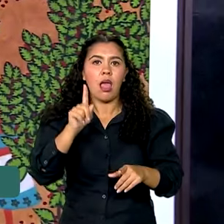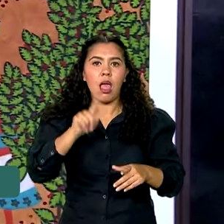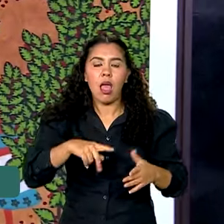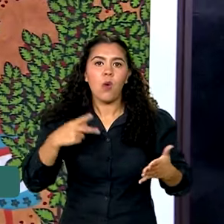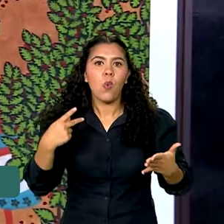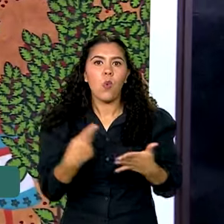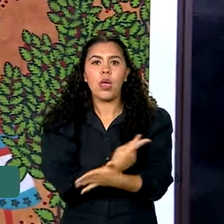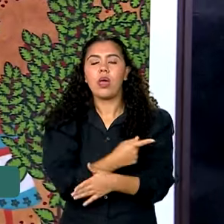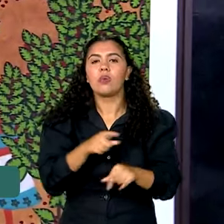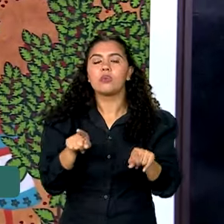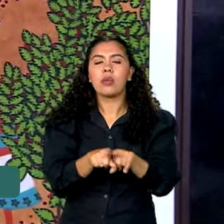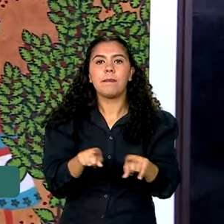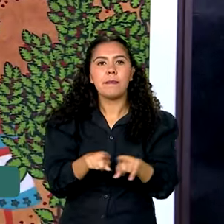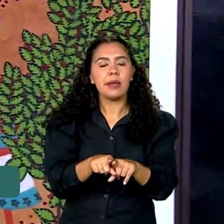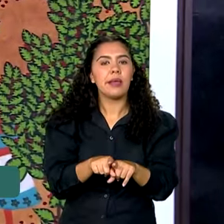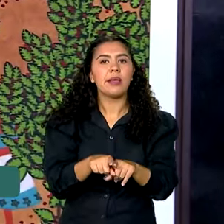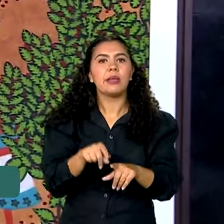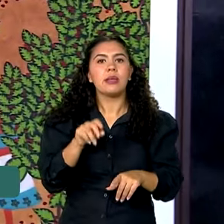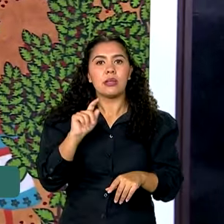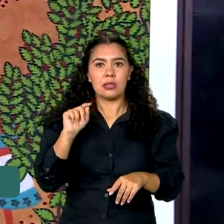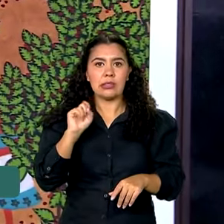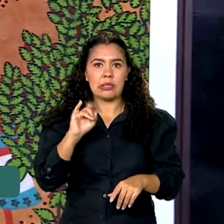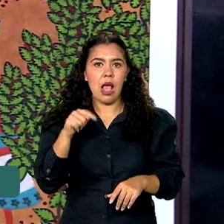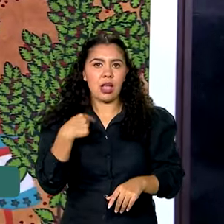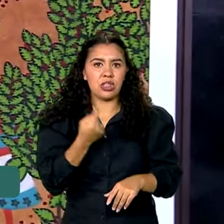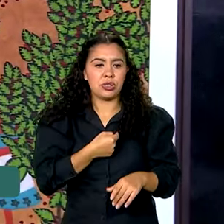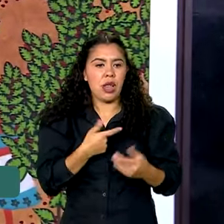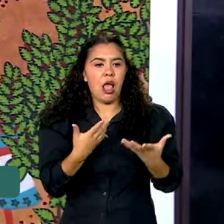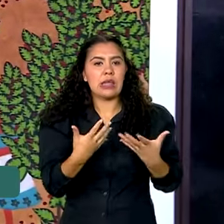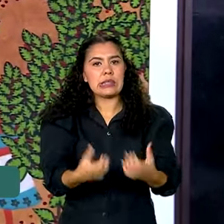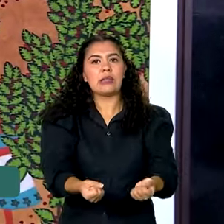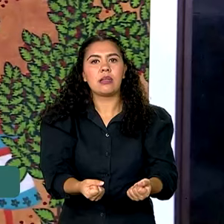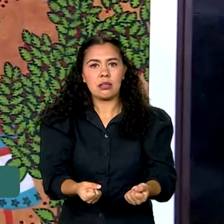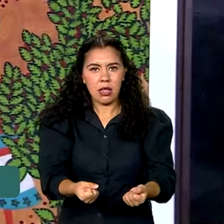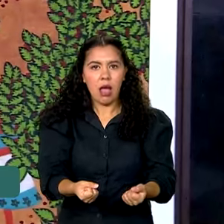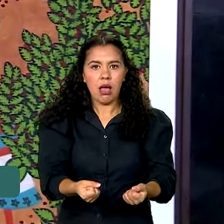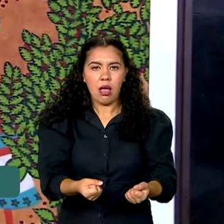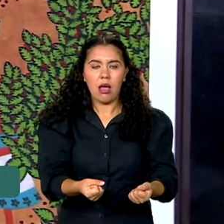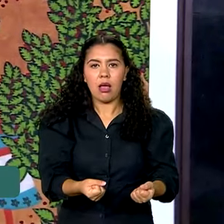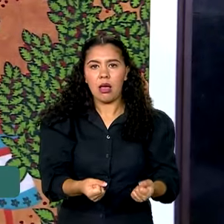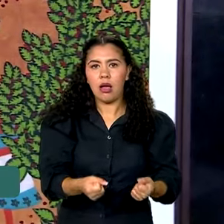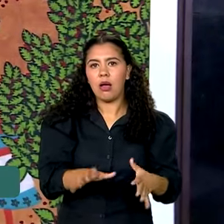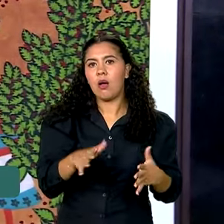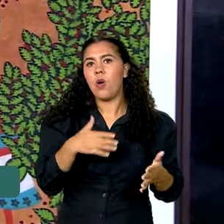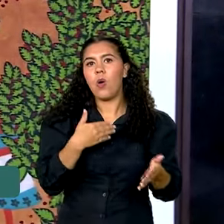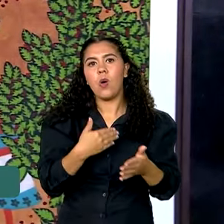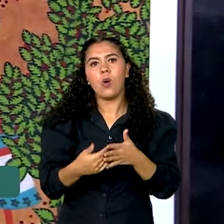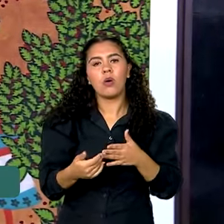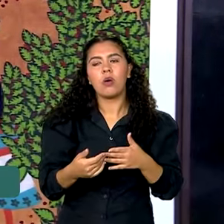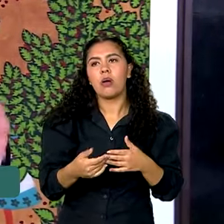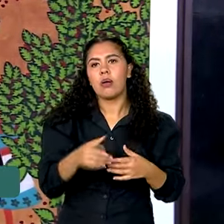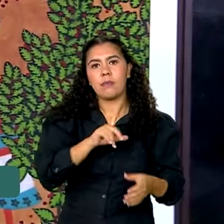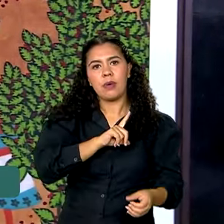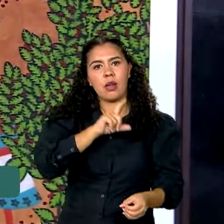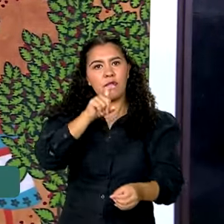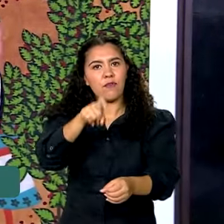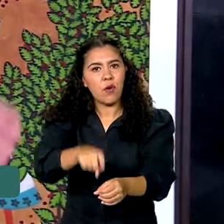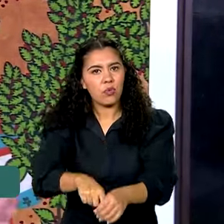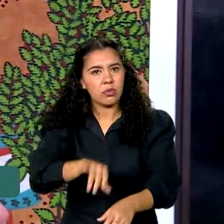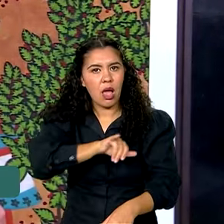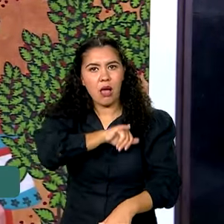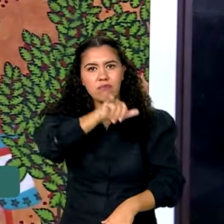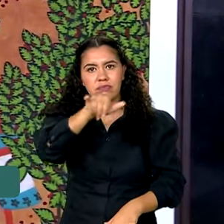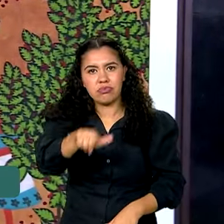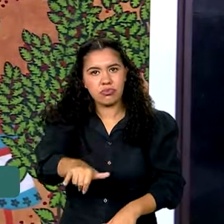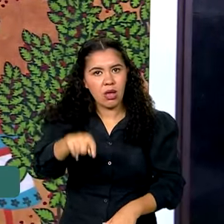avaliação a gente permitir, através da ANAC, qualquer retomada de operações de